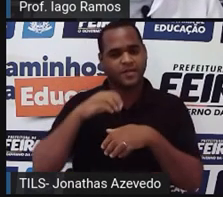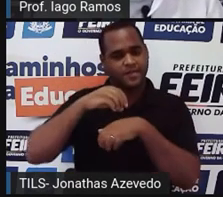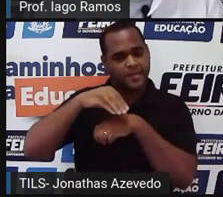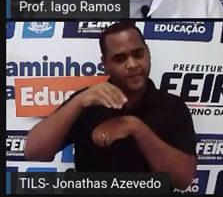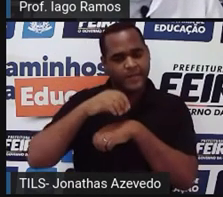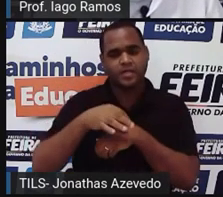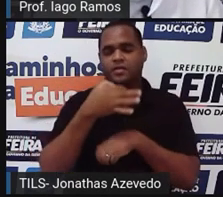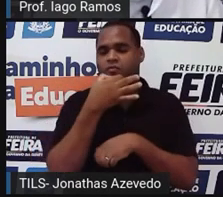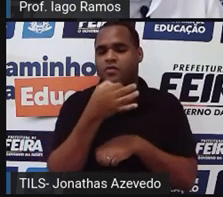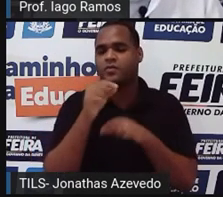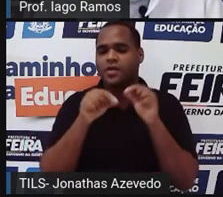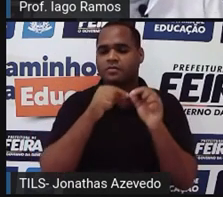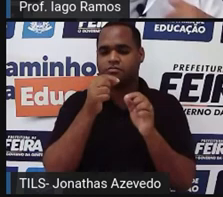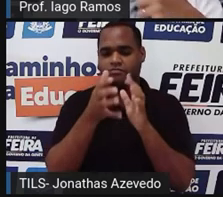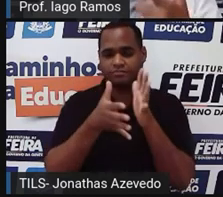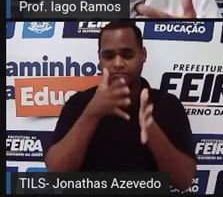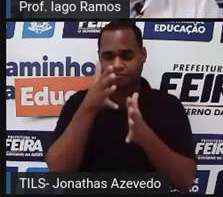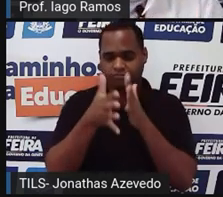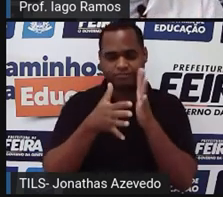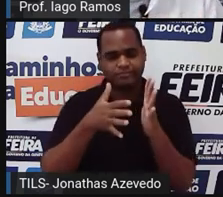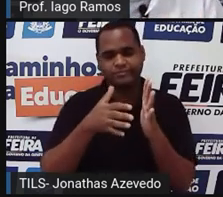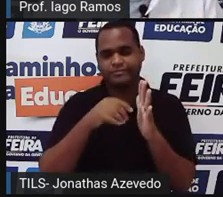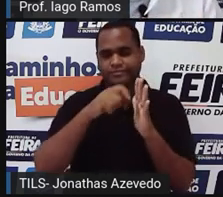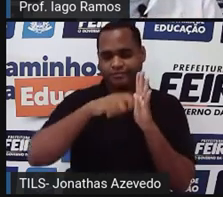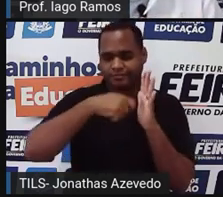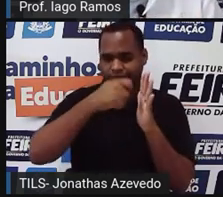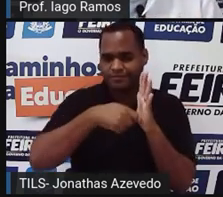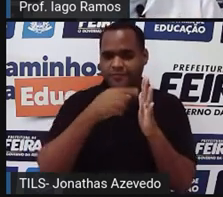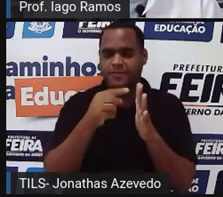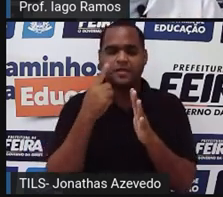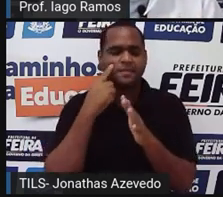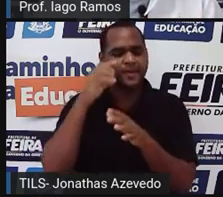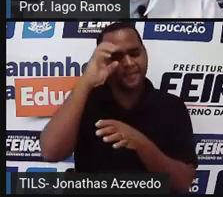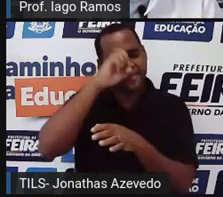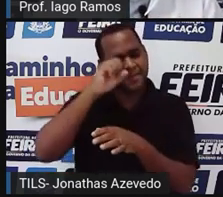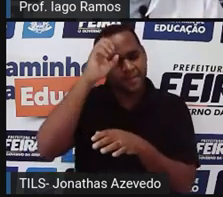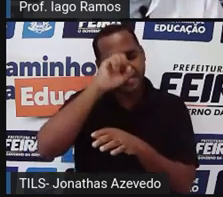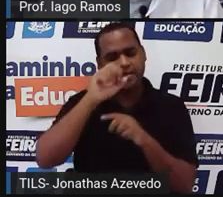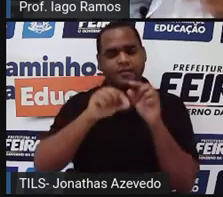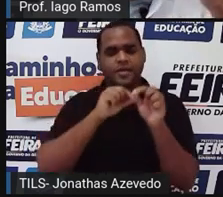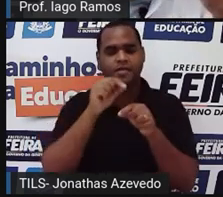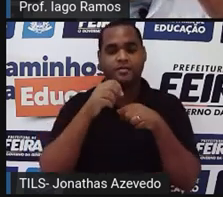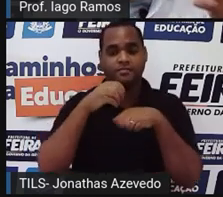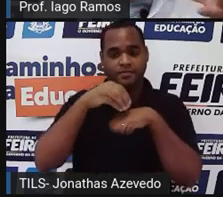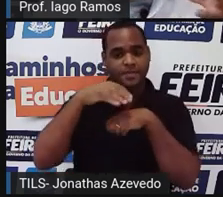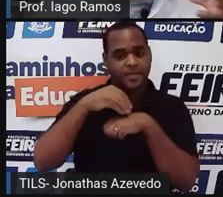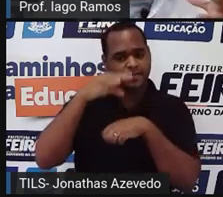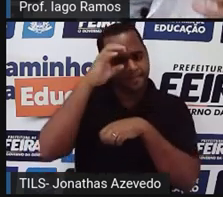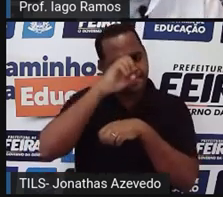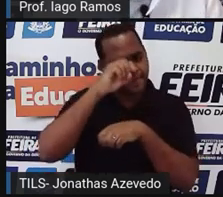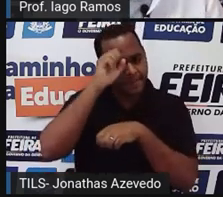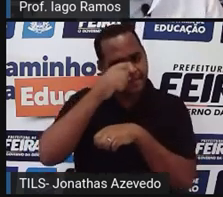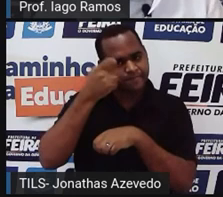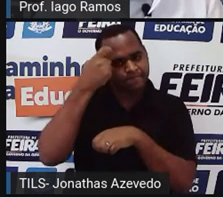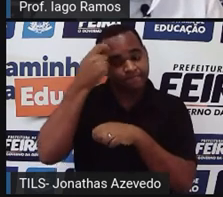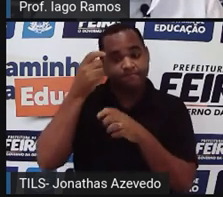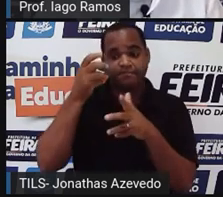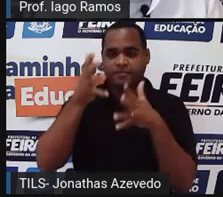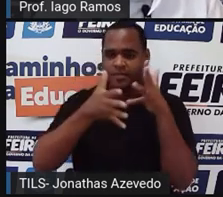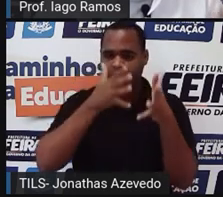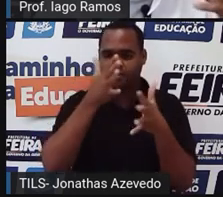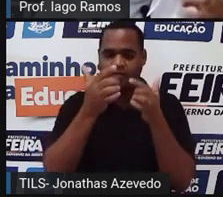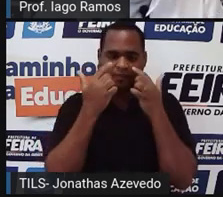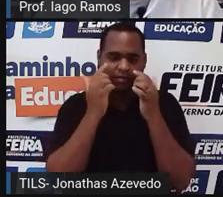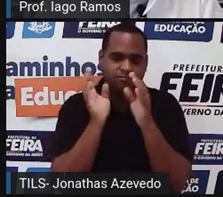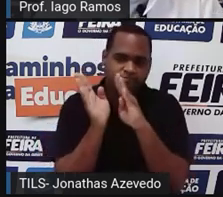sugestão você gravar um áudio contando o que você aprendeu. Quando você fizer isso, depois você mesmo pode ouvir o seu áudio, né?